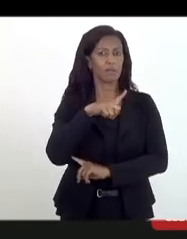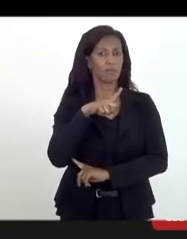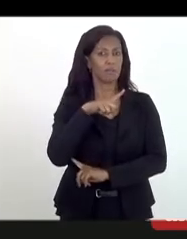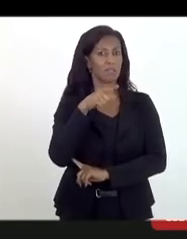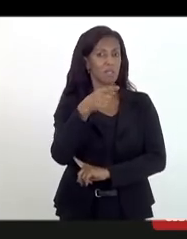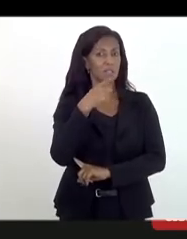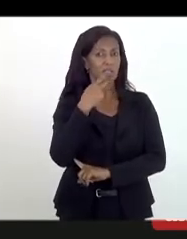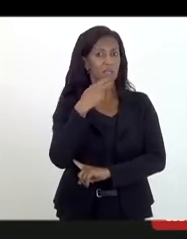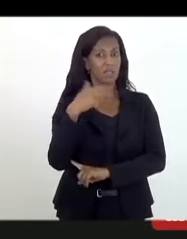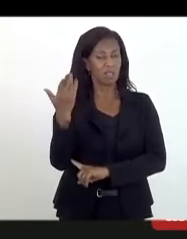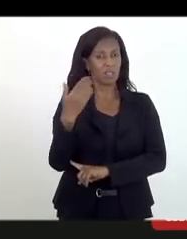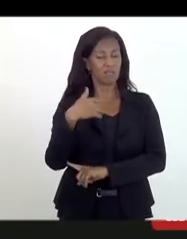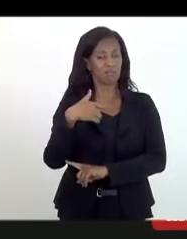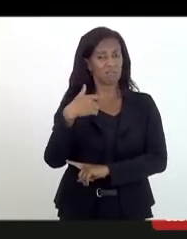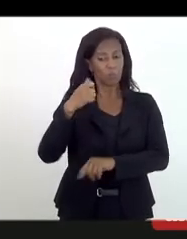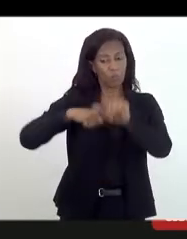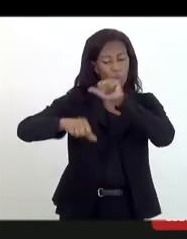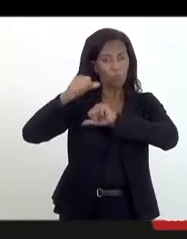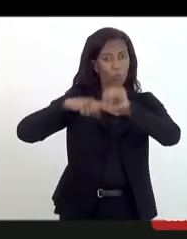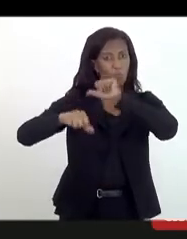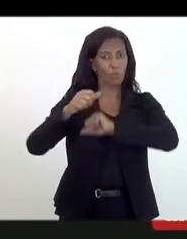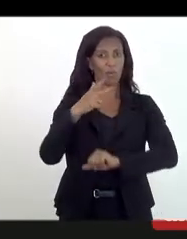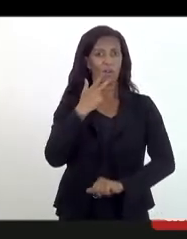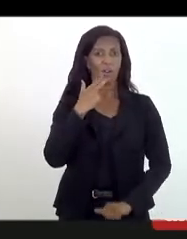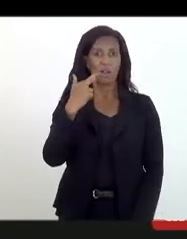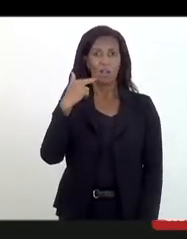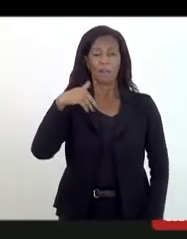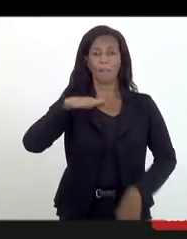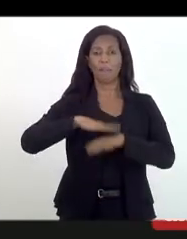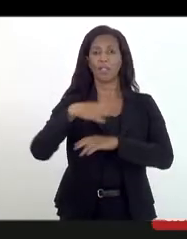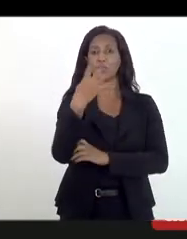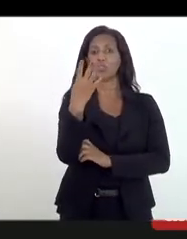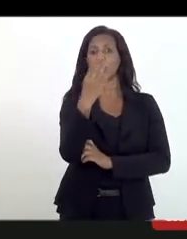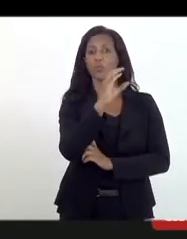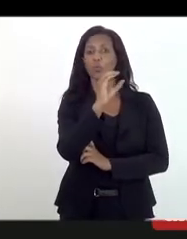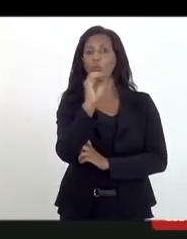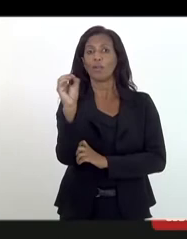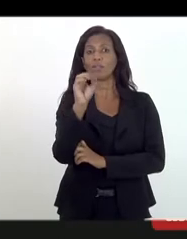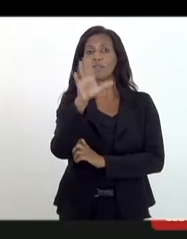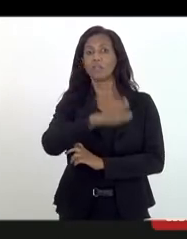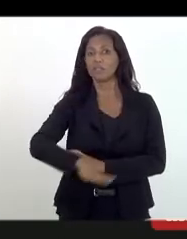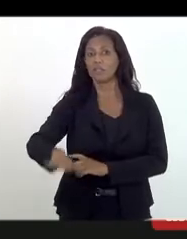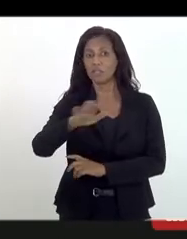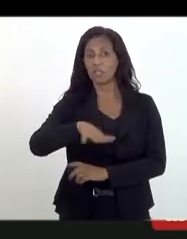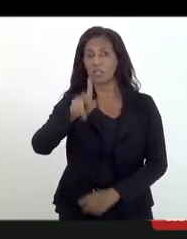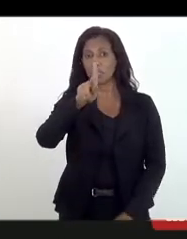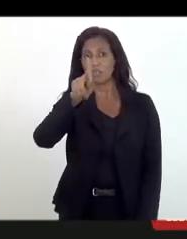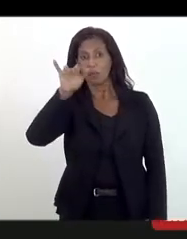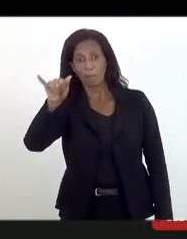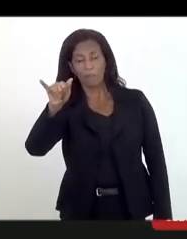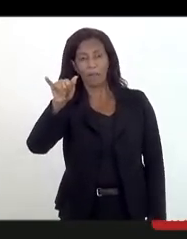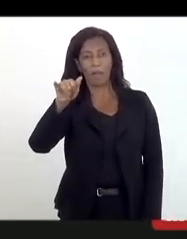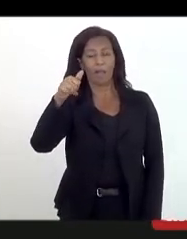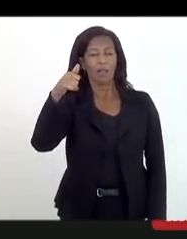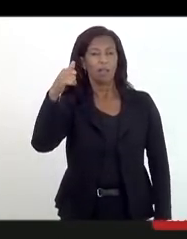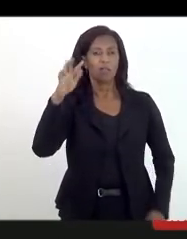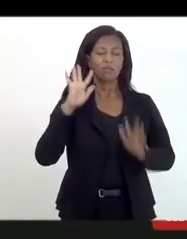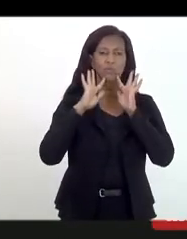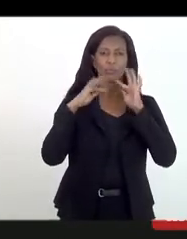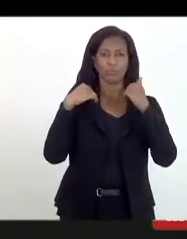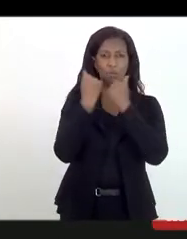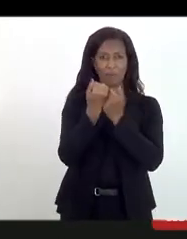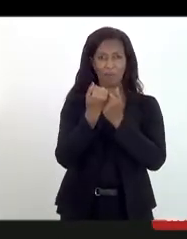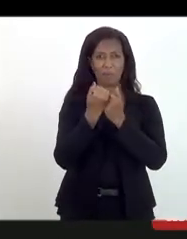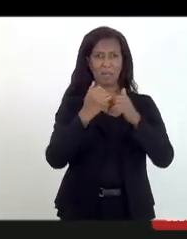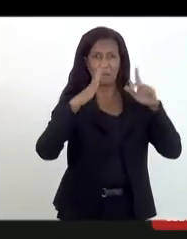retratar e falar de mais de 400 crianças que você, teus pais e teus filhos mataram nos seus